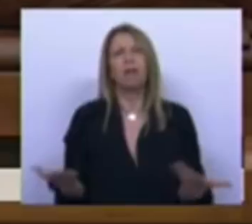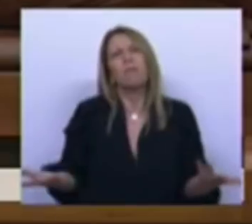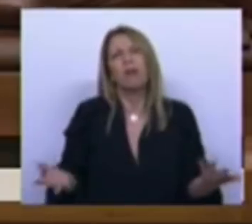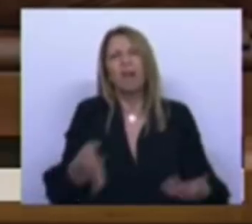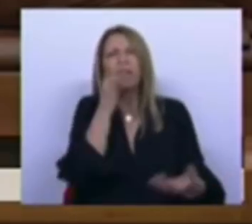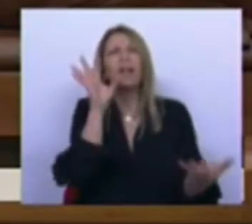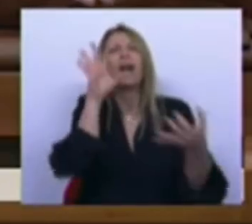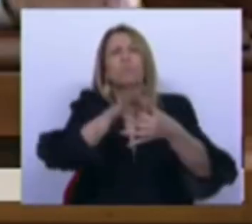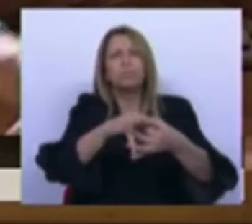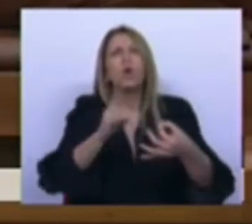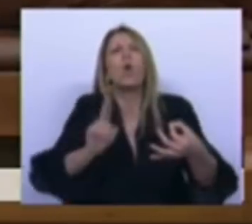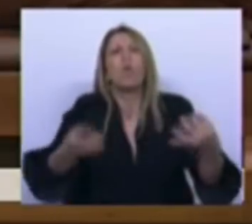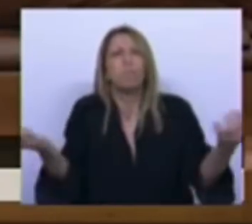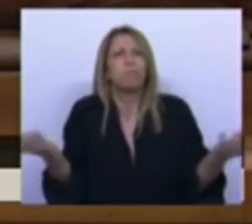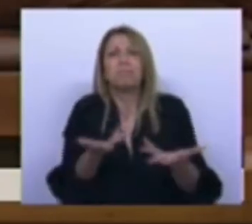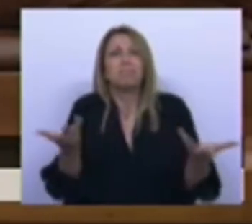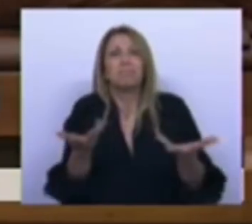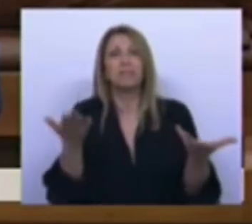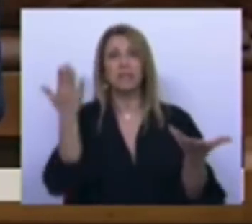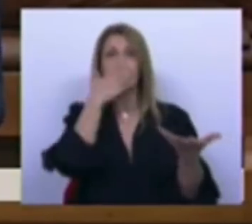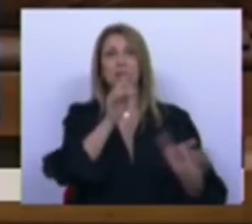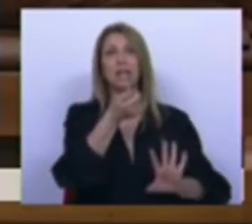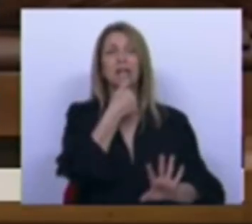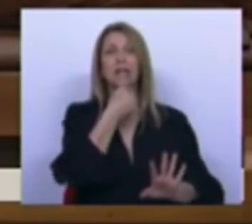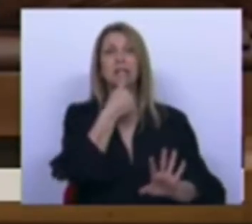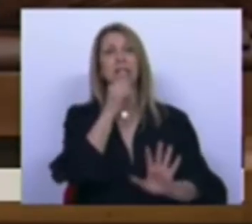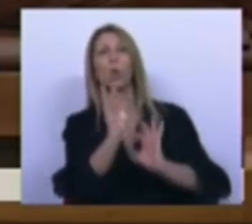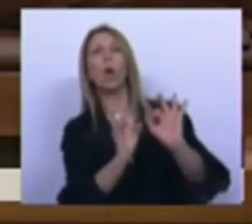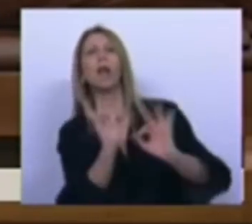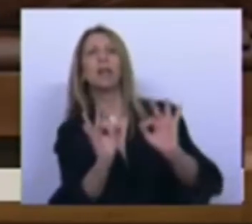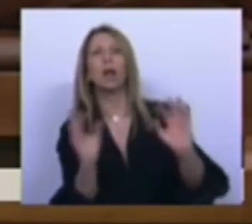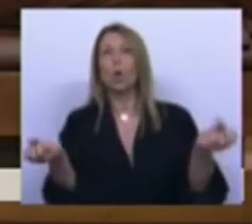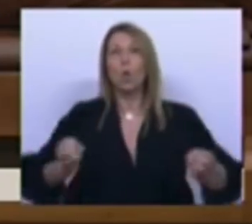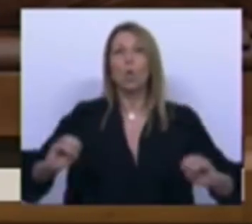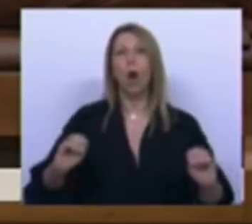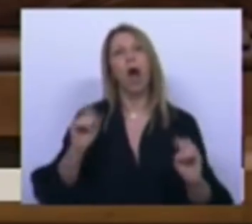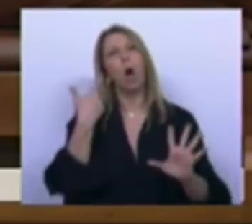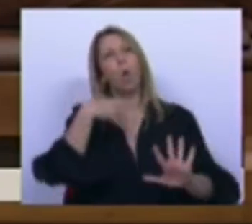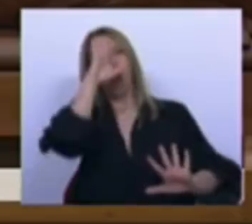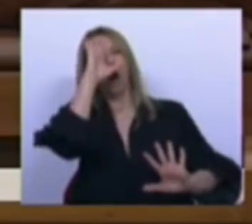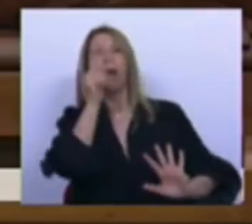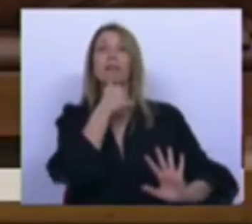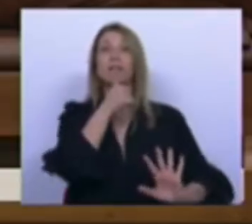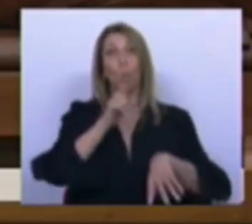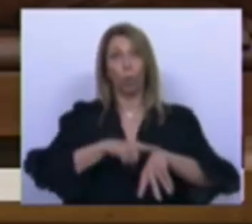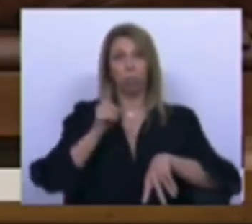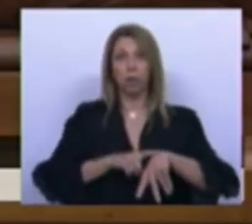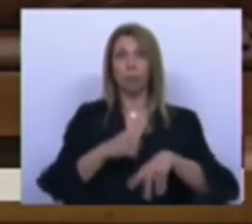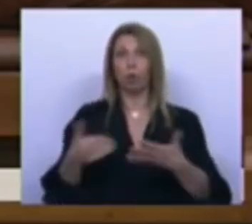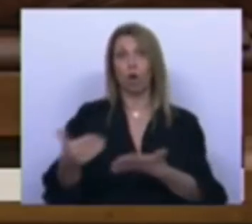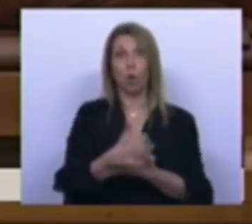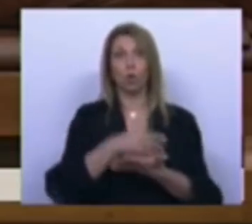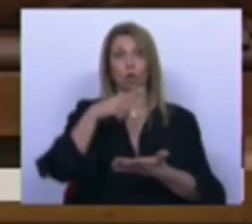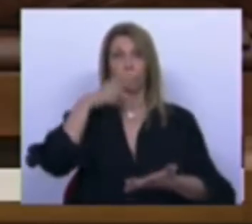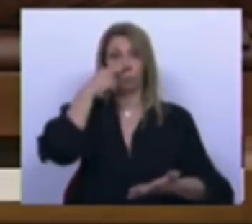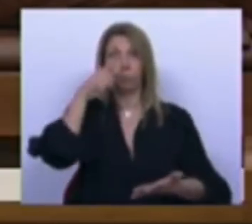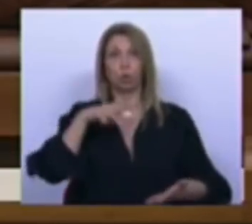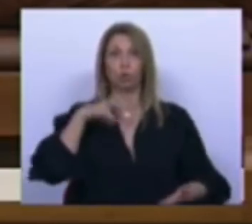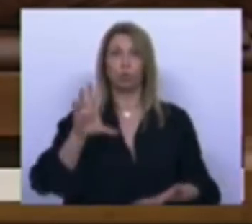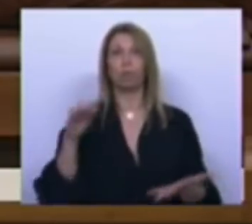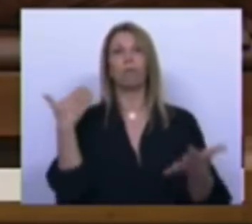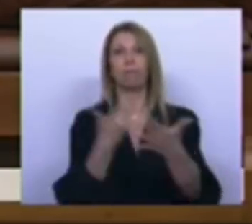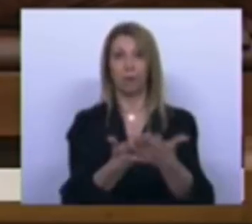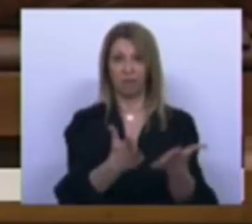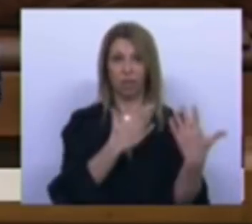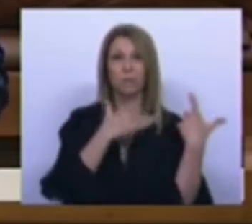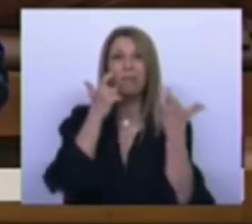ferida, se não se resolver nem curar a ferida com o tempo e os meios que os portugueses lhe deram? Essa responsabilidade será sempre sua,